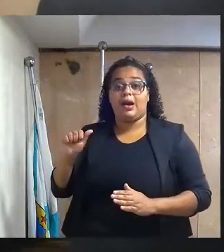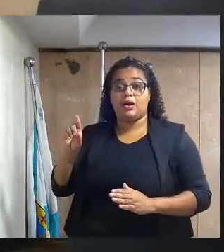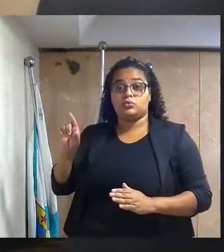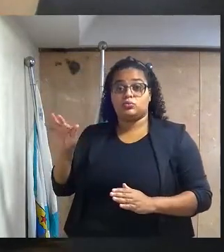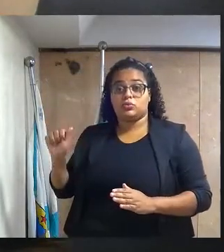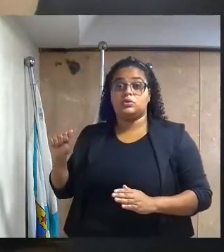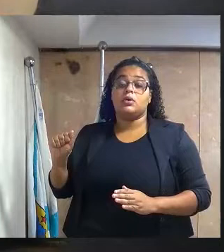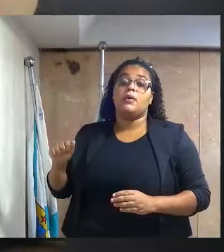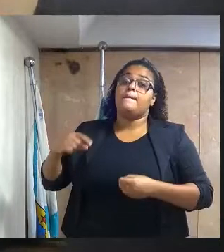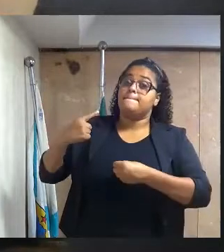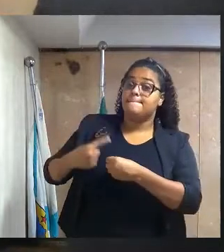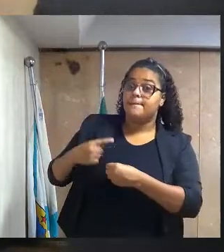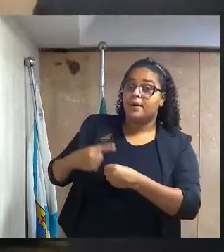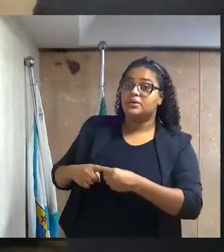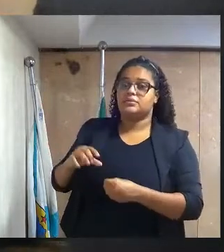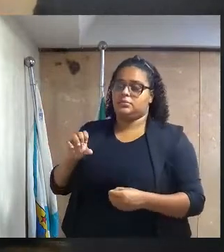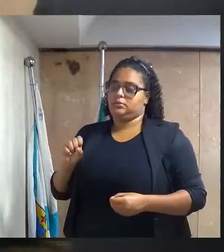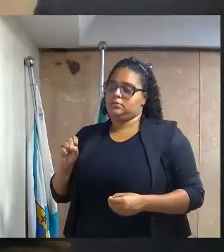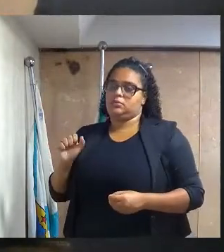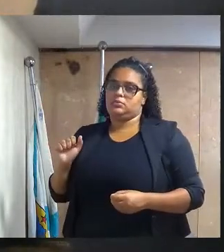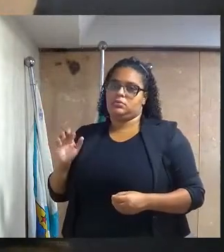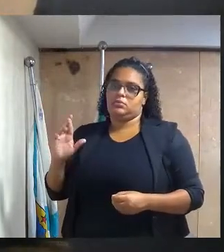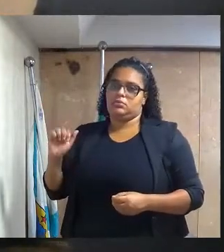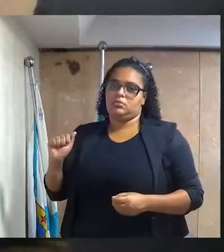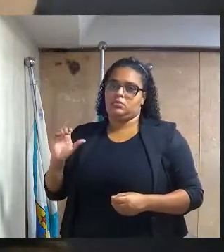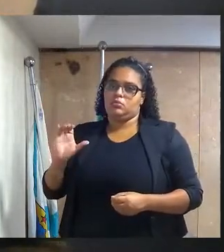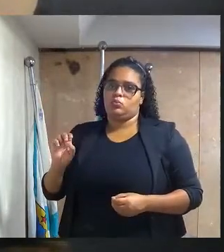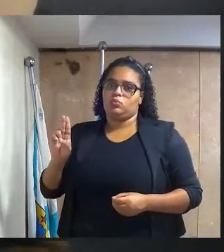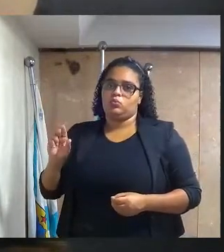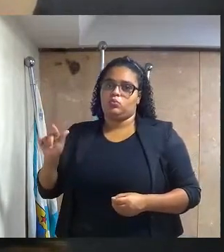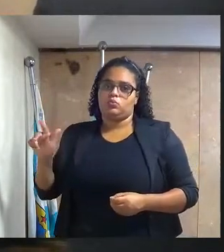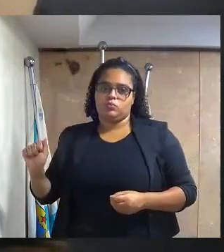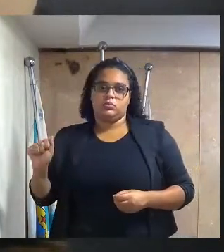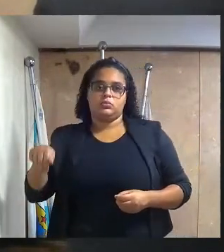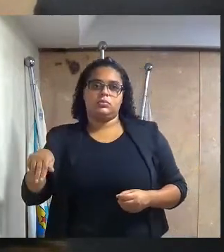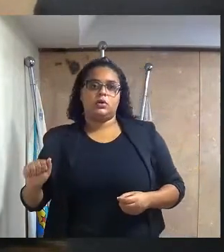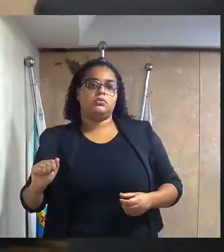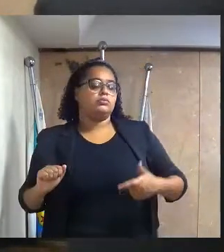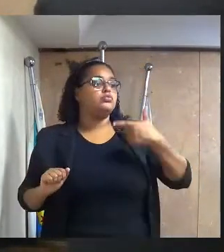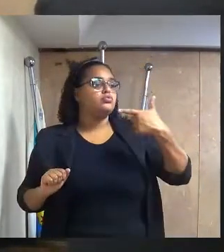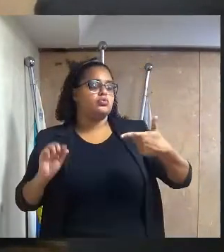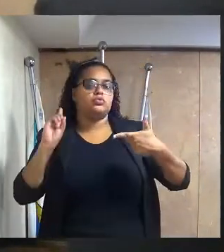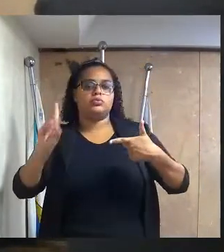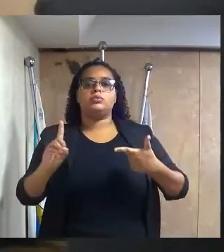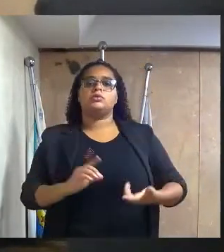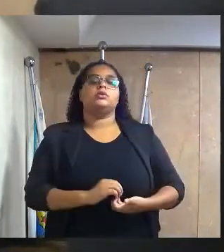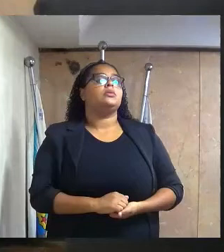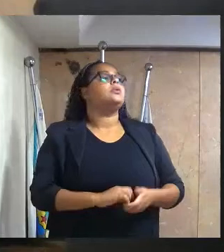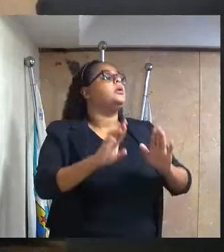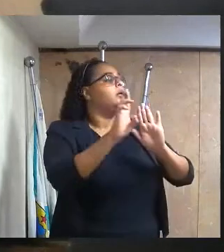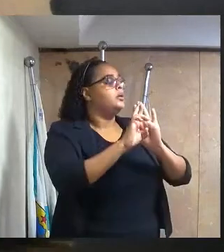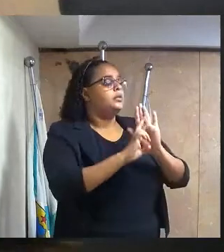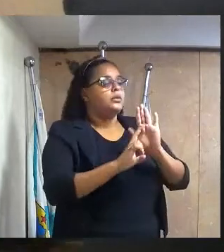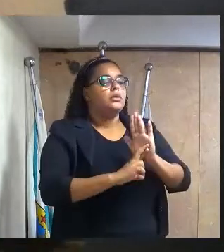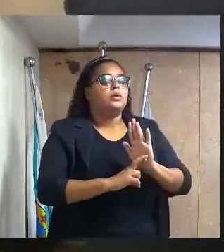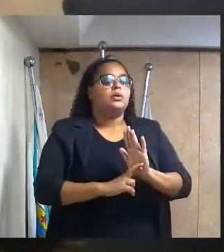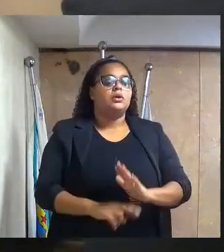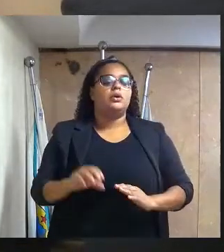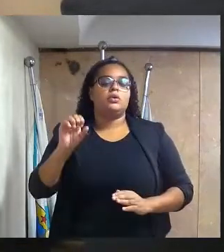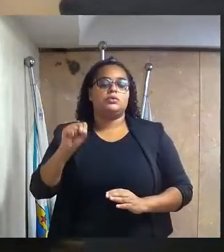localizado no bairro Saracuruna, segundo distrito desse município. Requerimento número